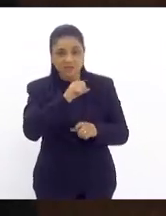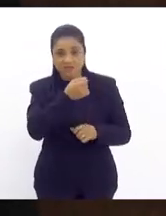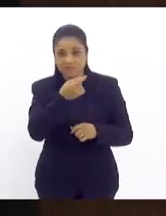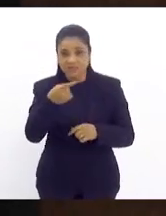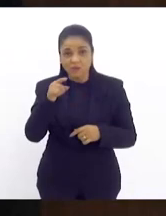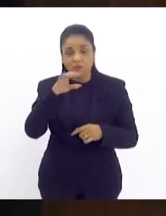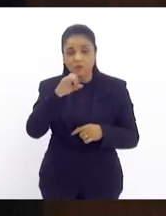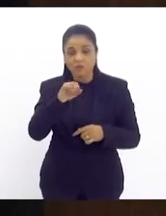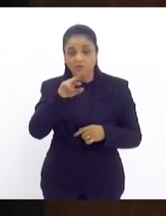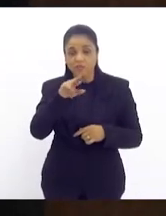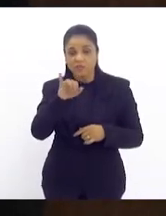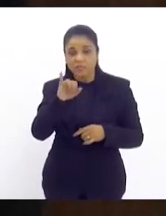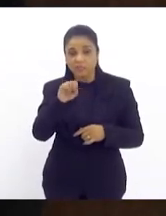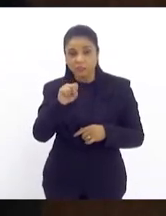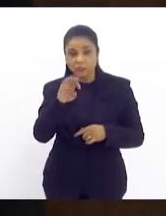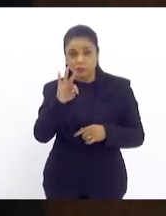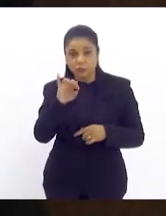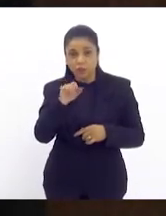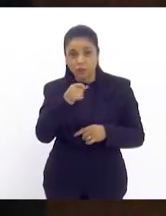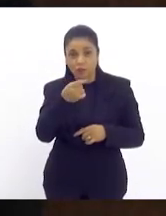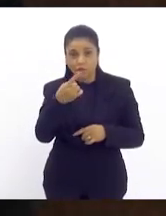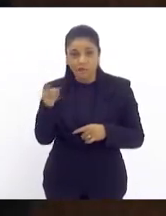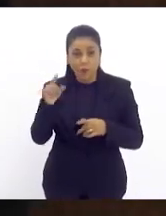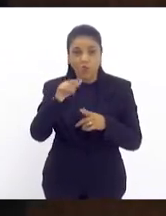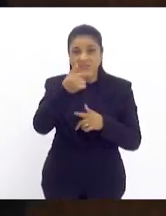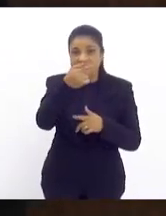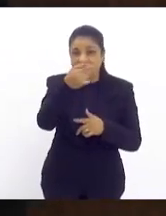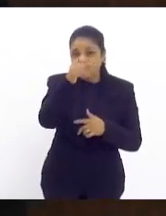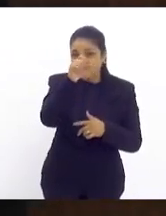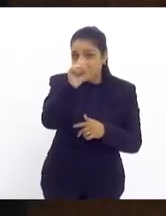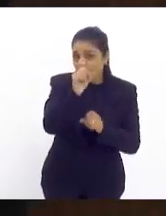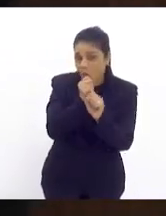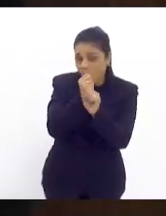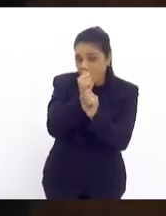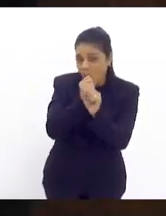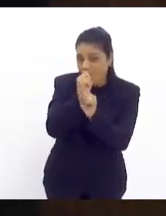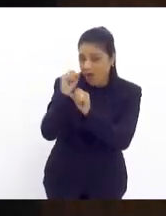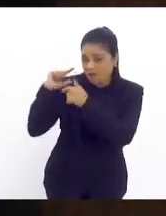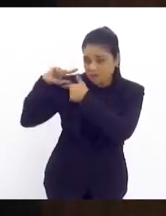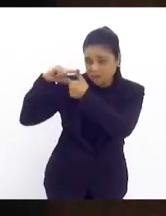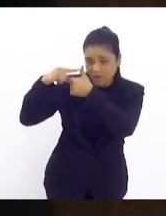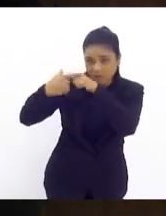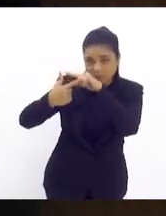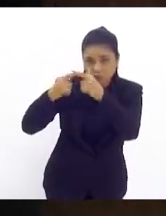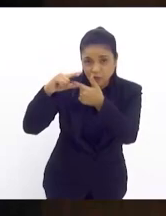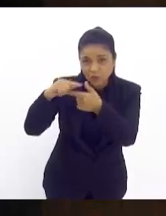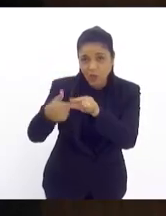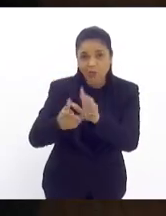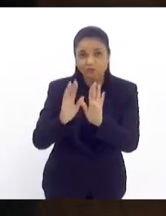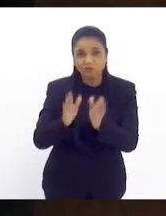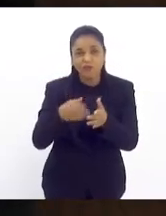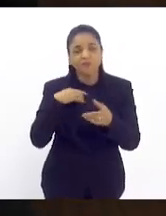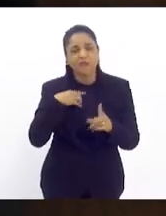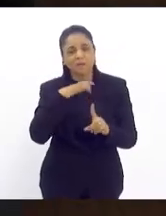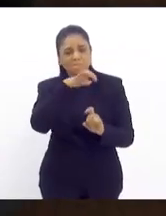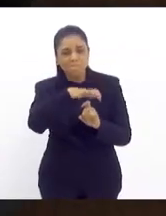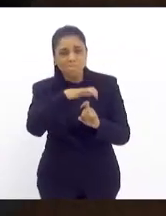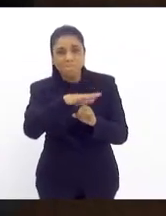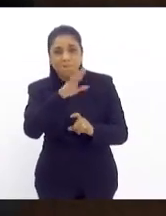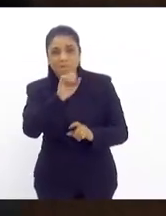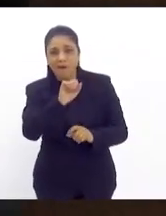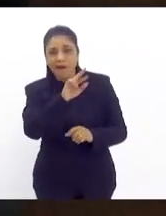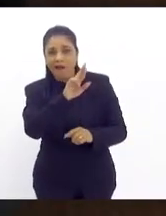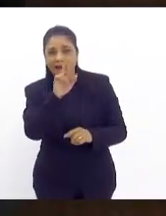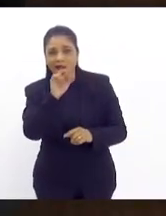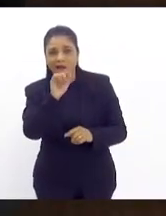feira tradicional, falei mais de 71 anos, a feira tem 78 anos, ou seja, nós temos barraqueiros, donos de